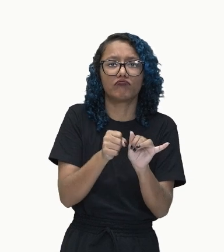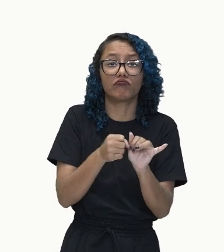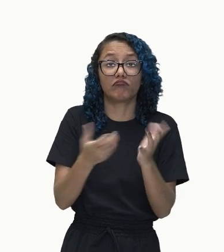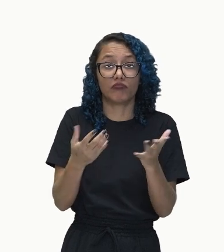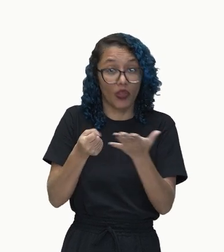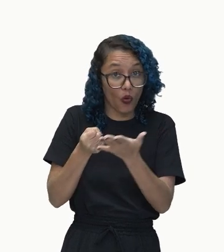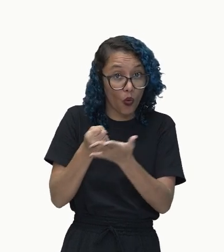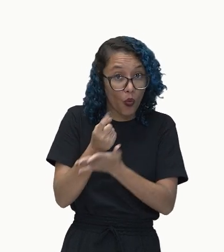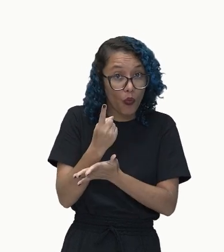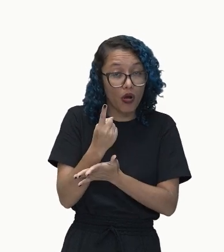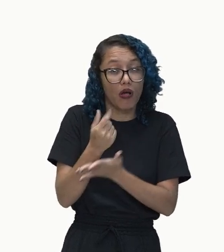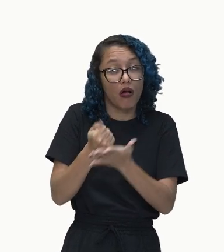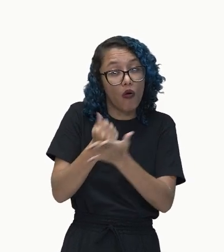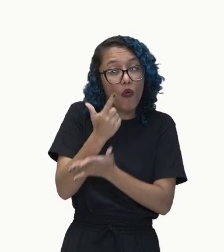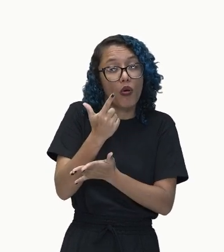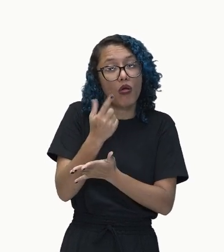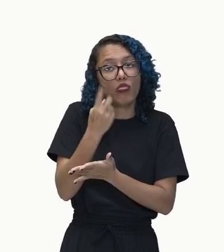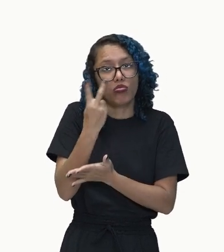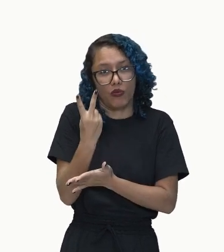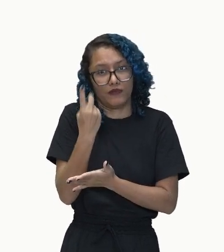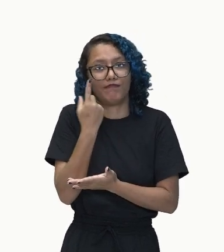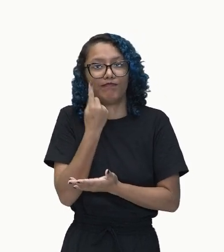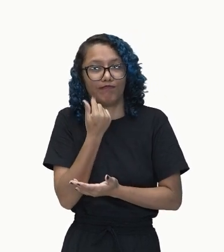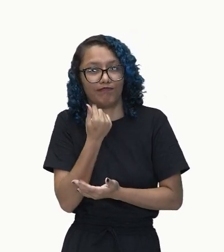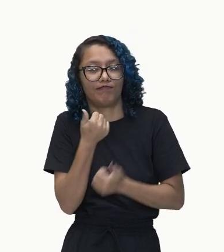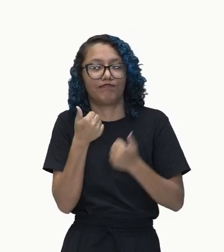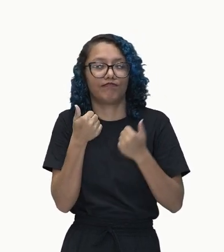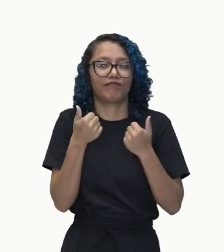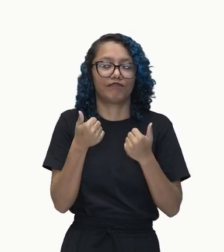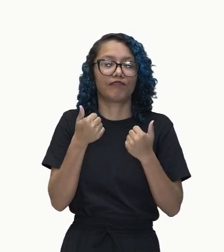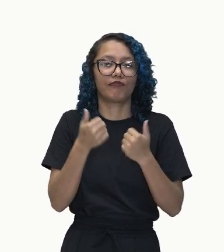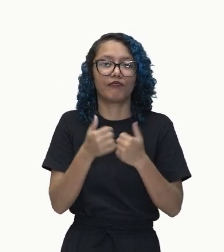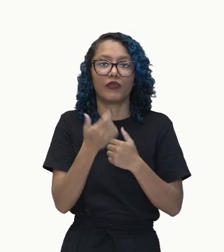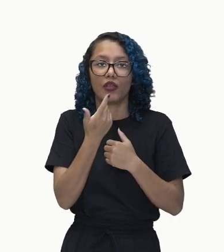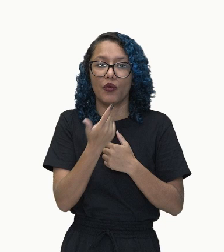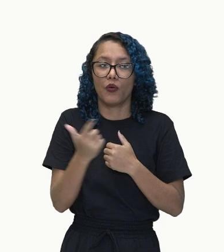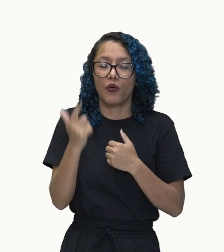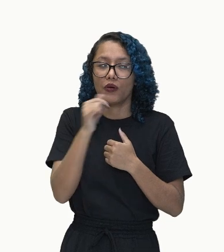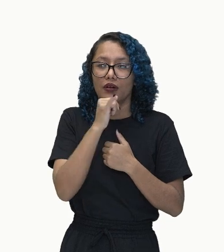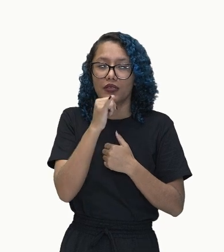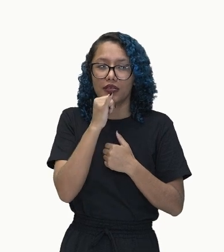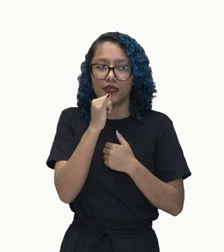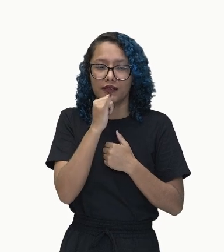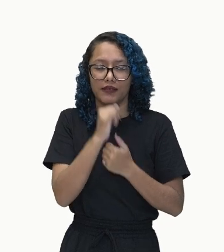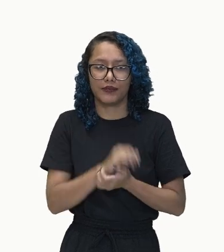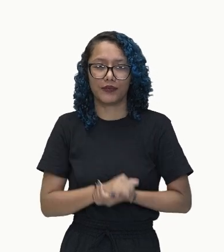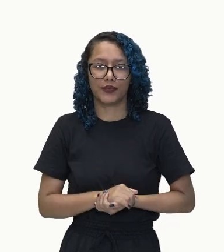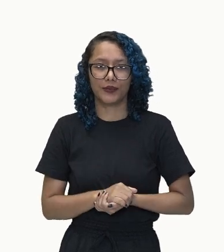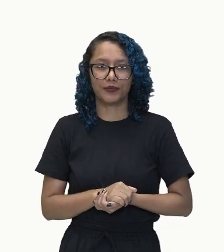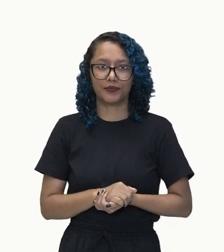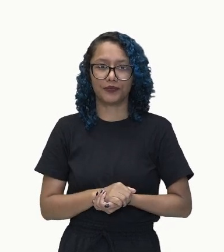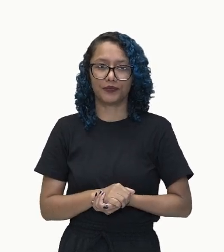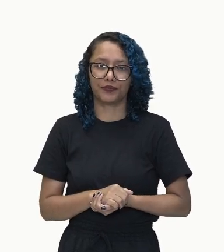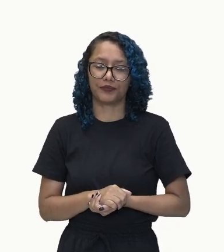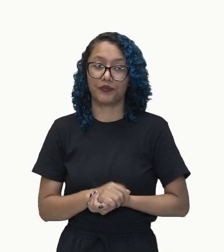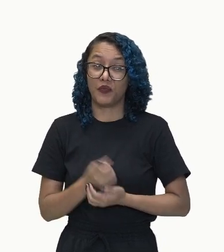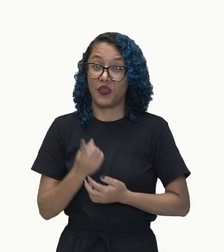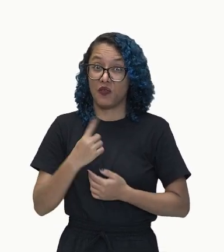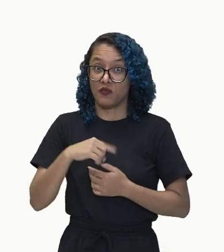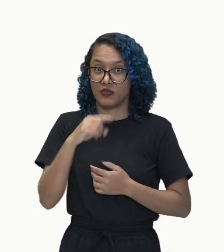aí, né? Ficou claro. Agora, vamos ver outro exemplo aí que nós trouxemos pra você. Pra você fixar.